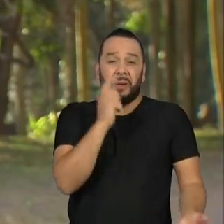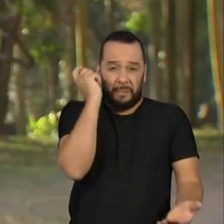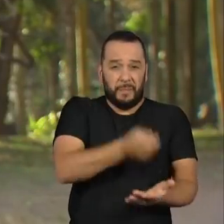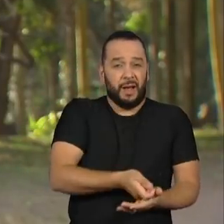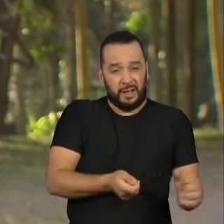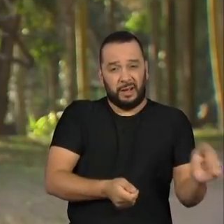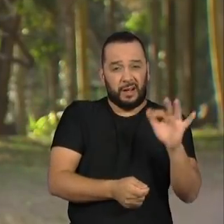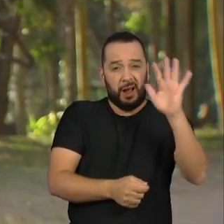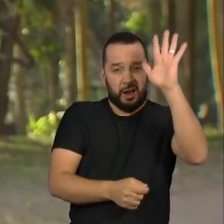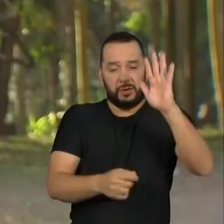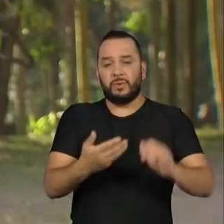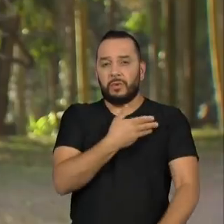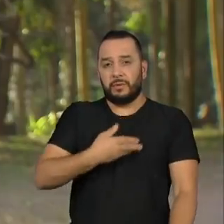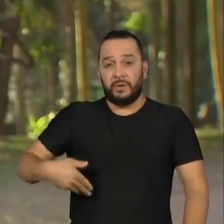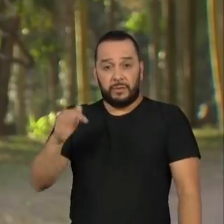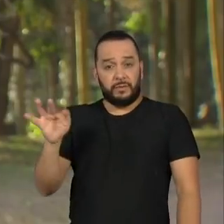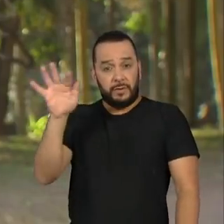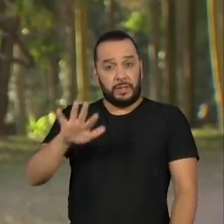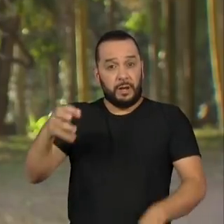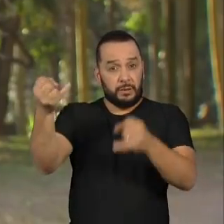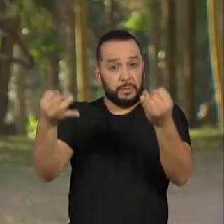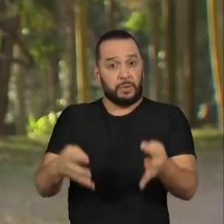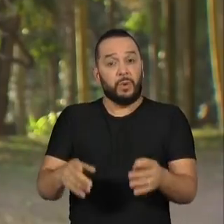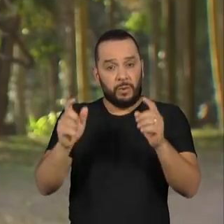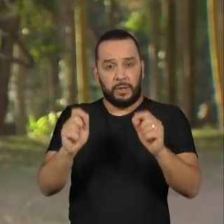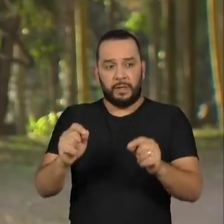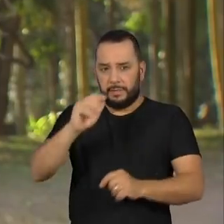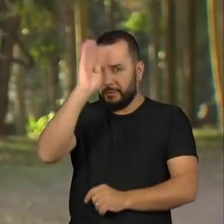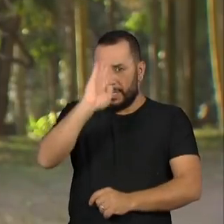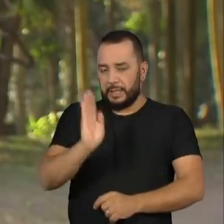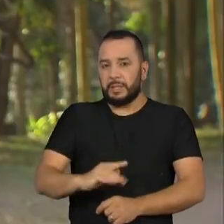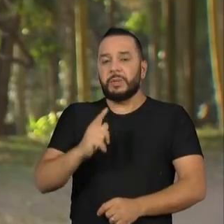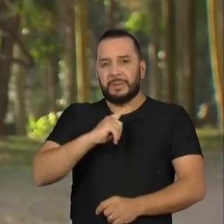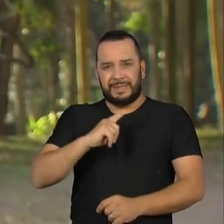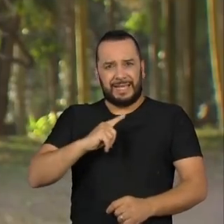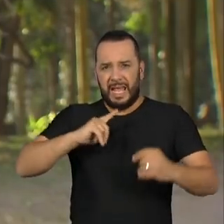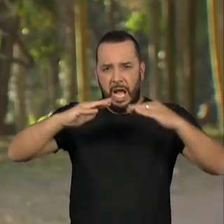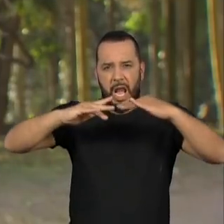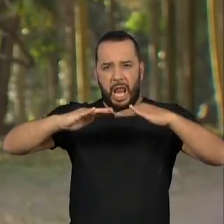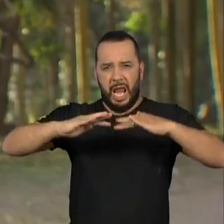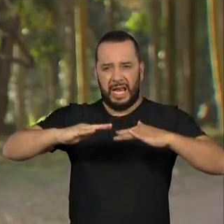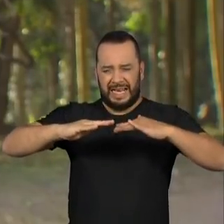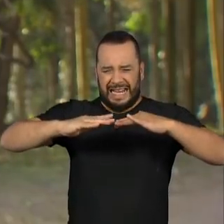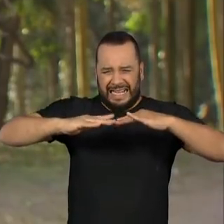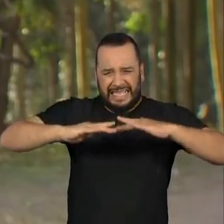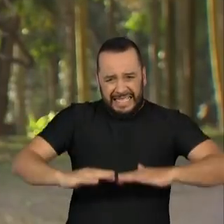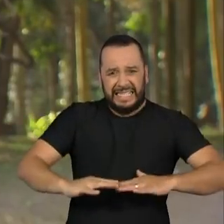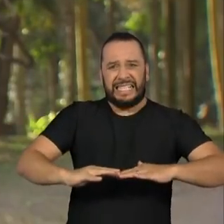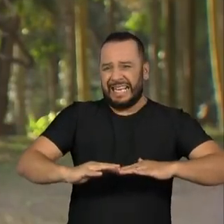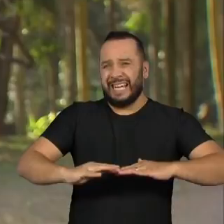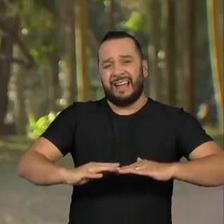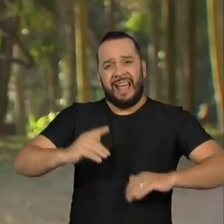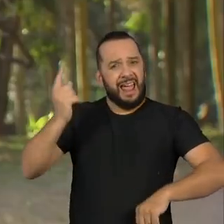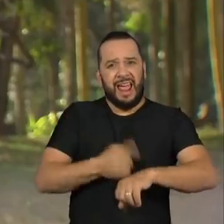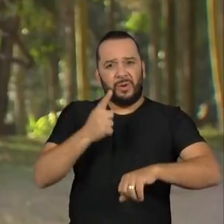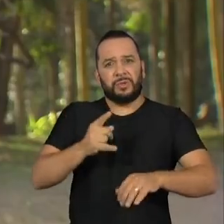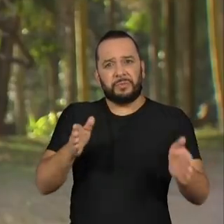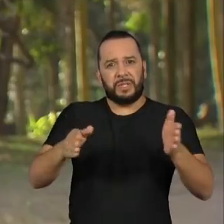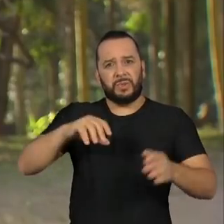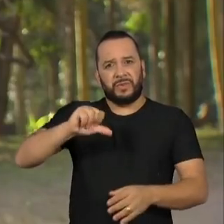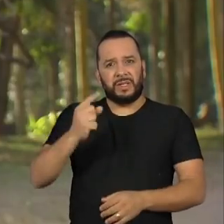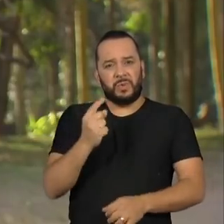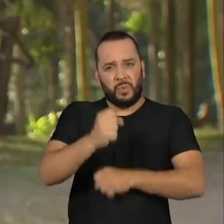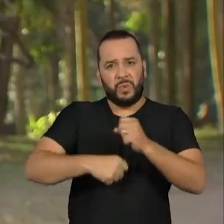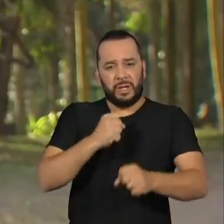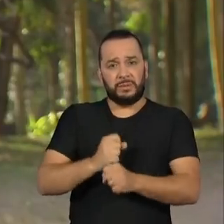Segundo o governo federal, o Brasil vive a maior seca em 91 anos. Uma situação prevista pelos cientistas que